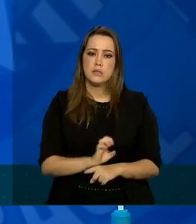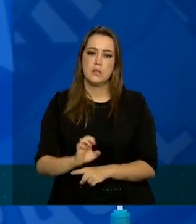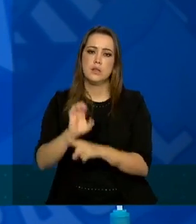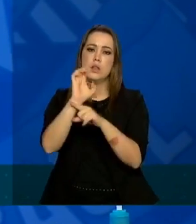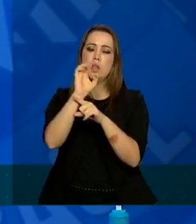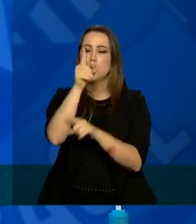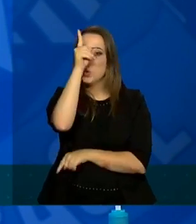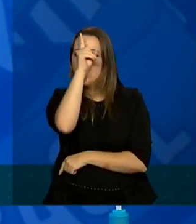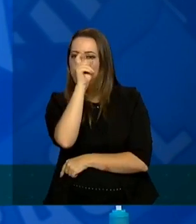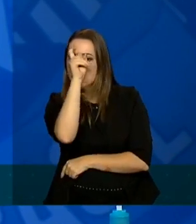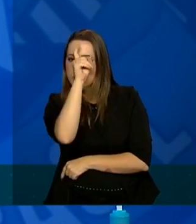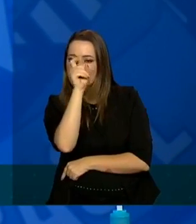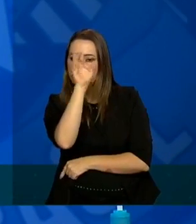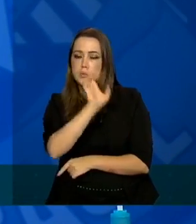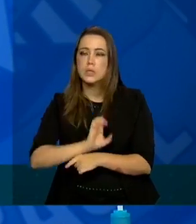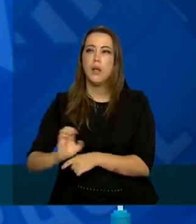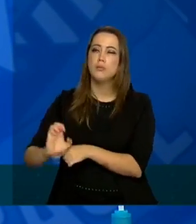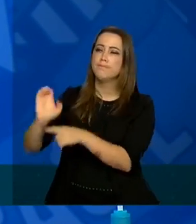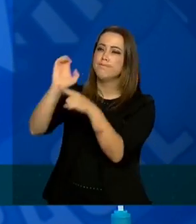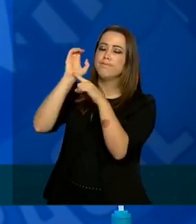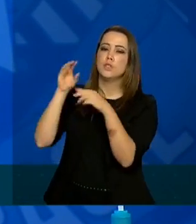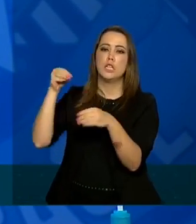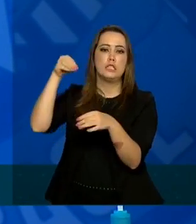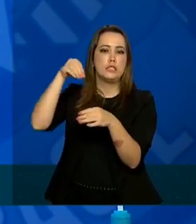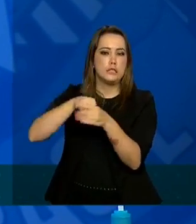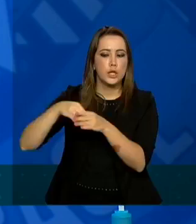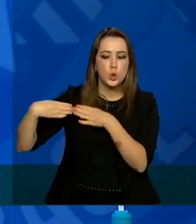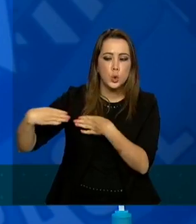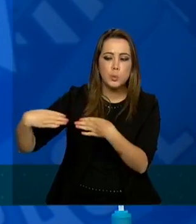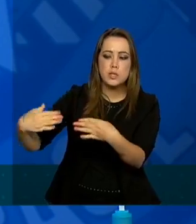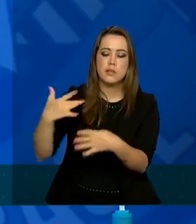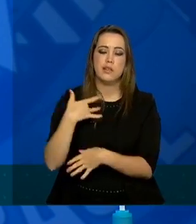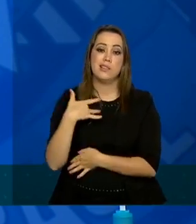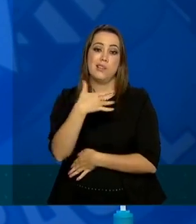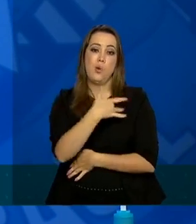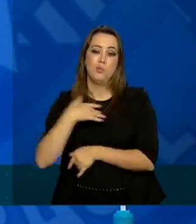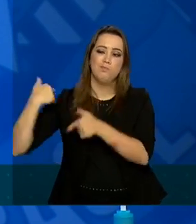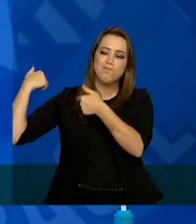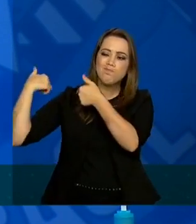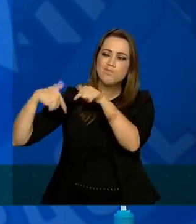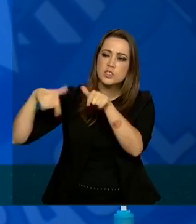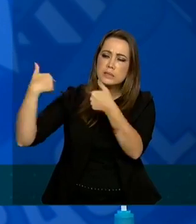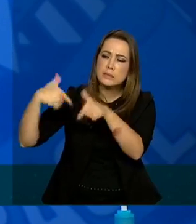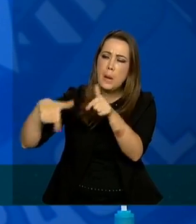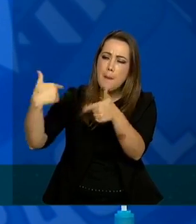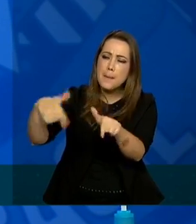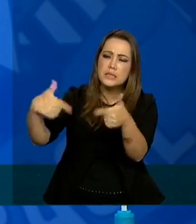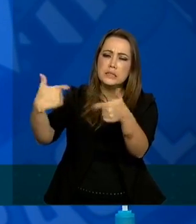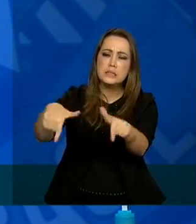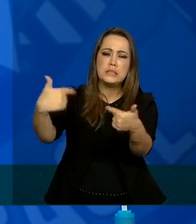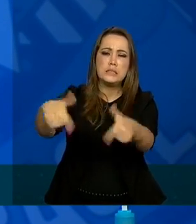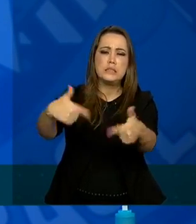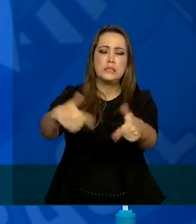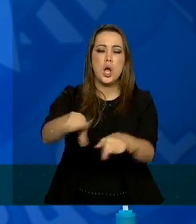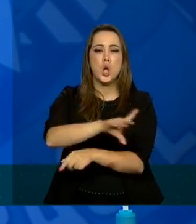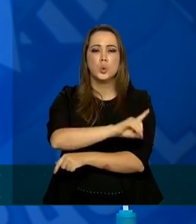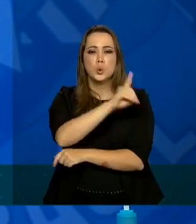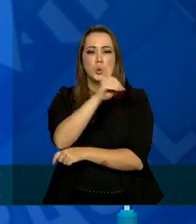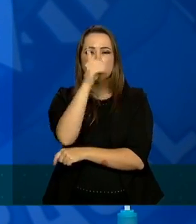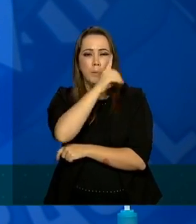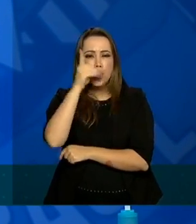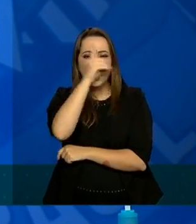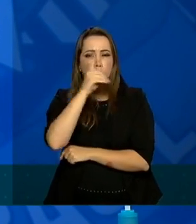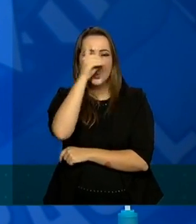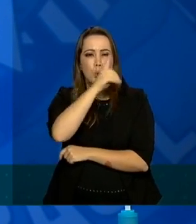nos hospitais estaduais no ministério da saúde trabalhando de domingo a domingo o